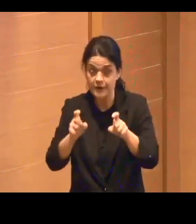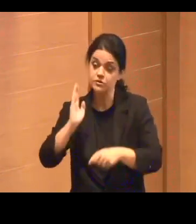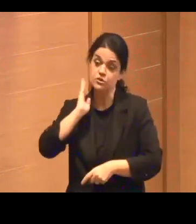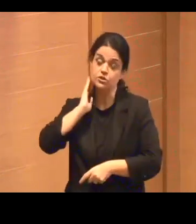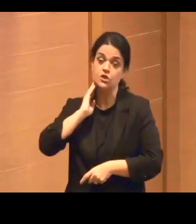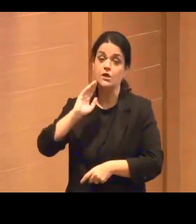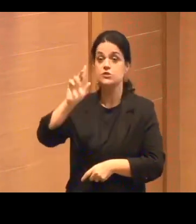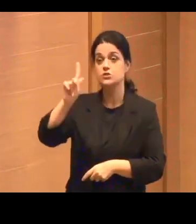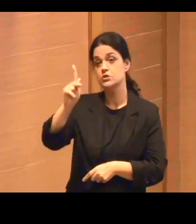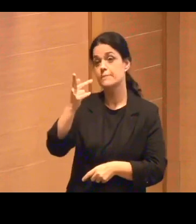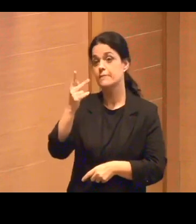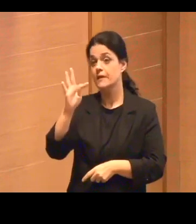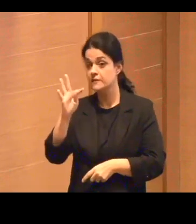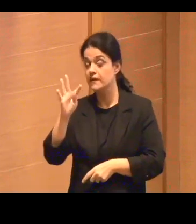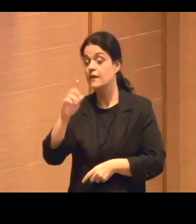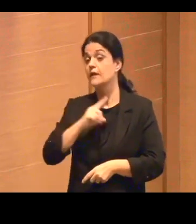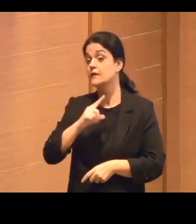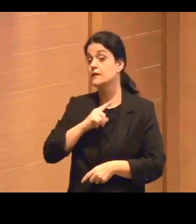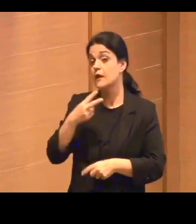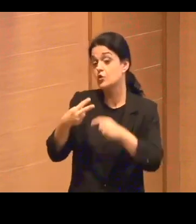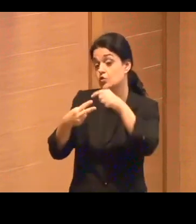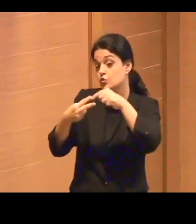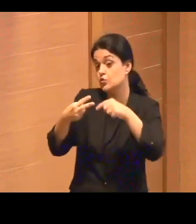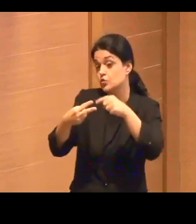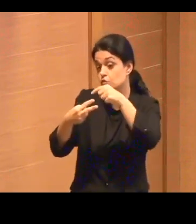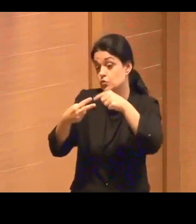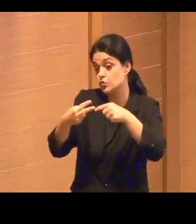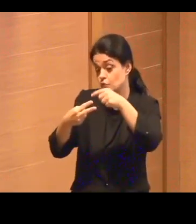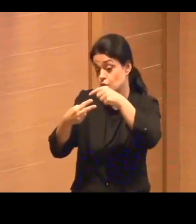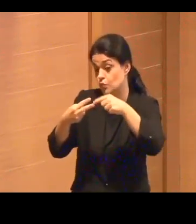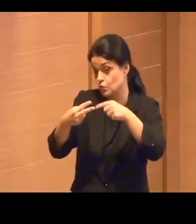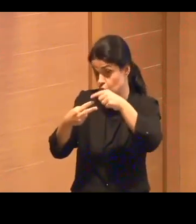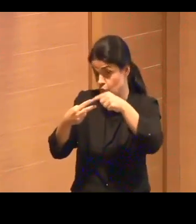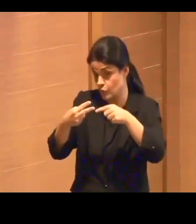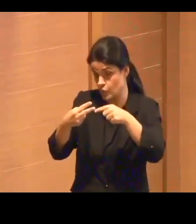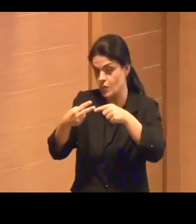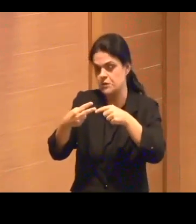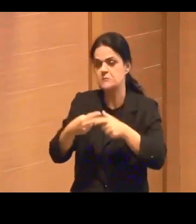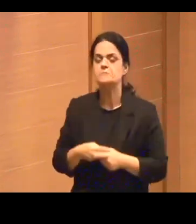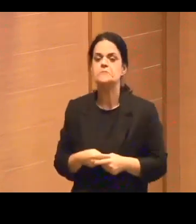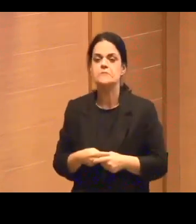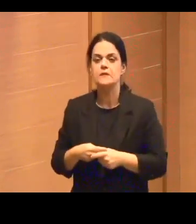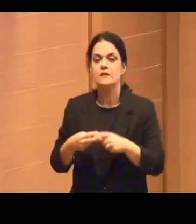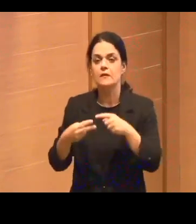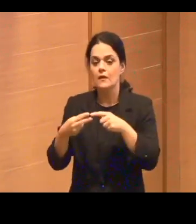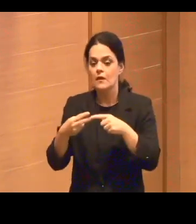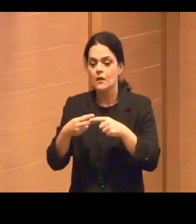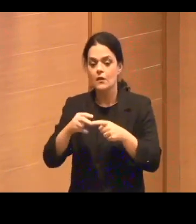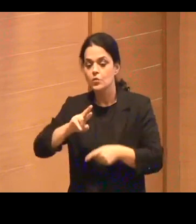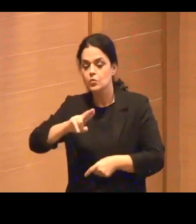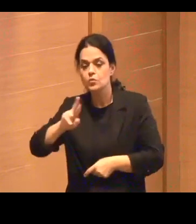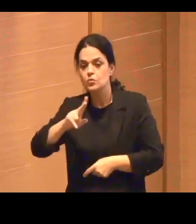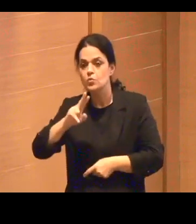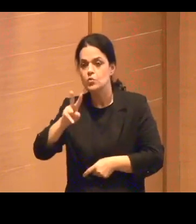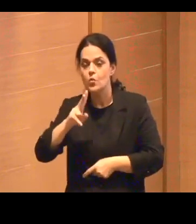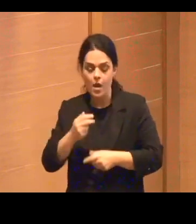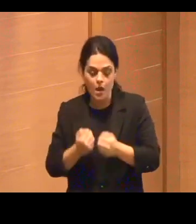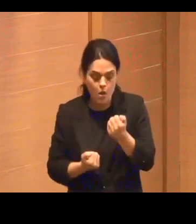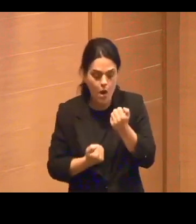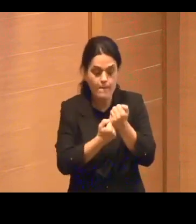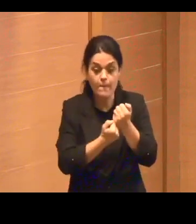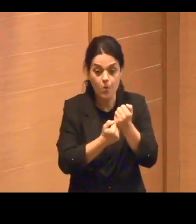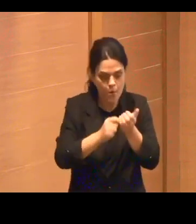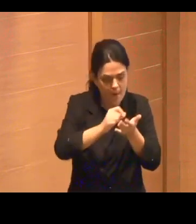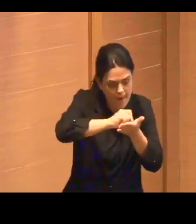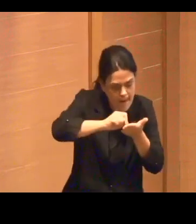duas outras formas, duas outras concepções, não mais como um suporte para a autoria, mas ele